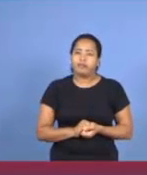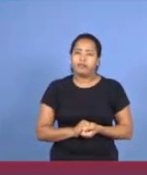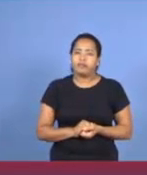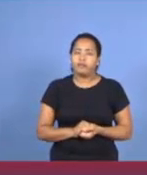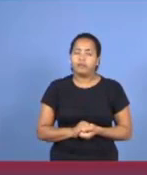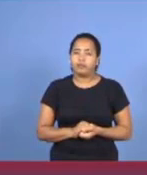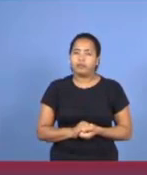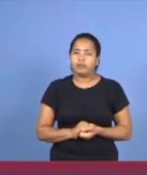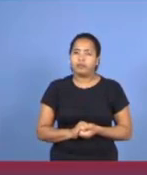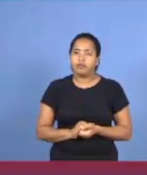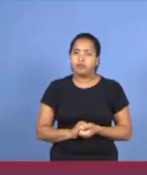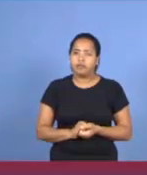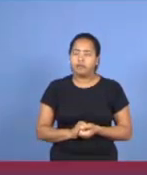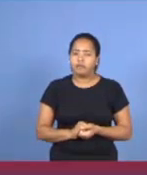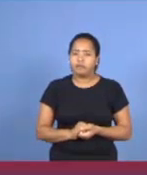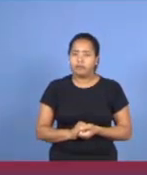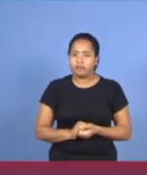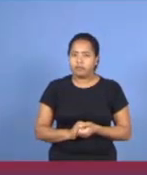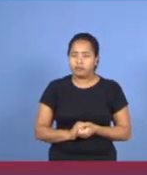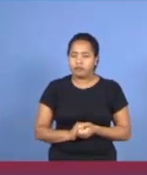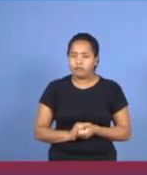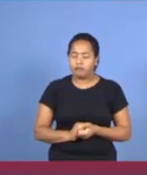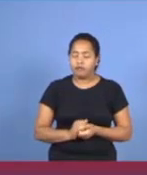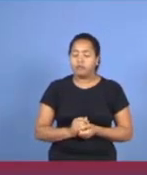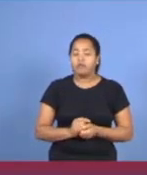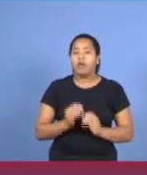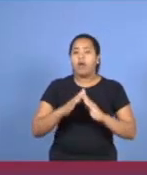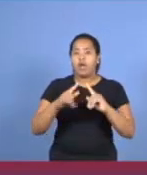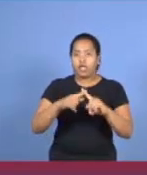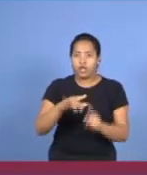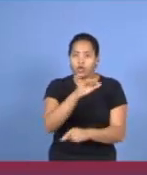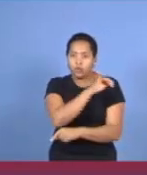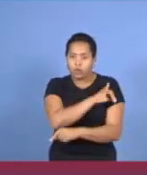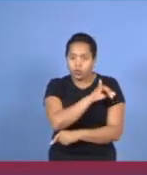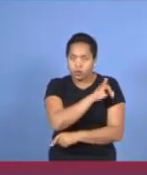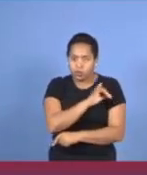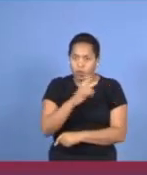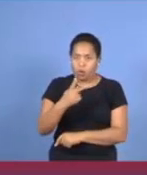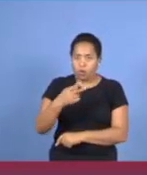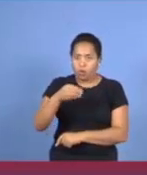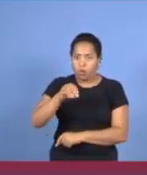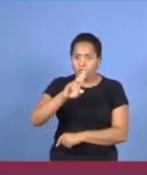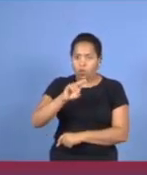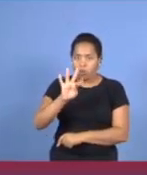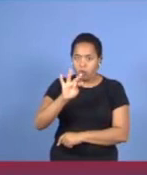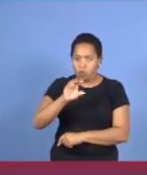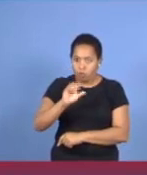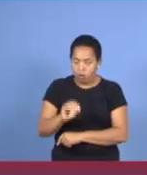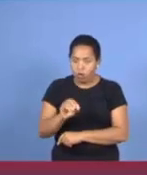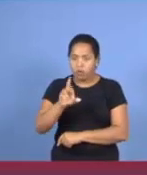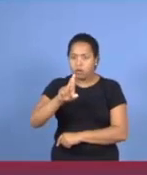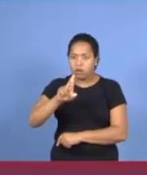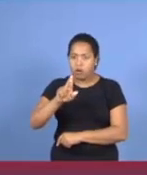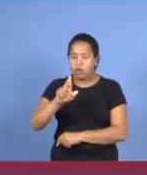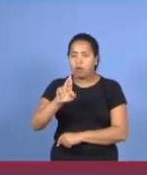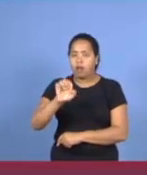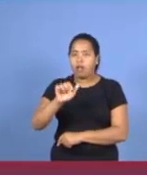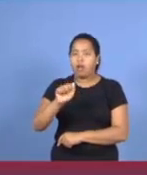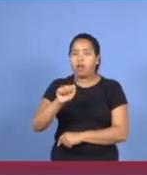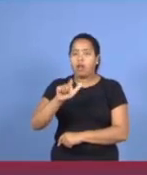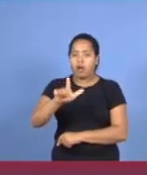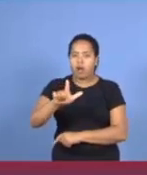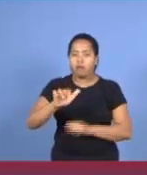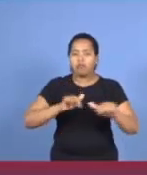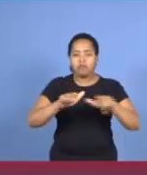A igreja de Porto Real, também no Rio de Janeiro, lá está sendo realizado um trabalho com surdos, trabalho ali ligado a